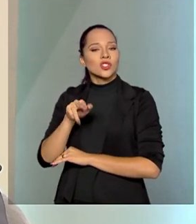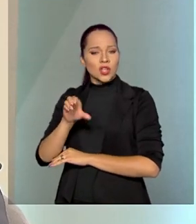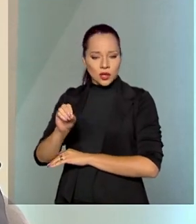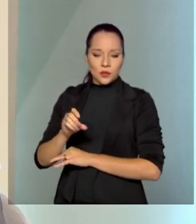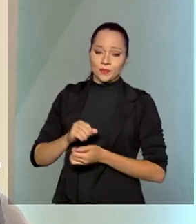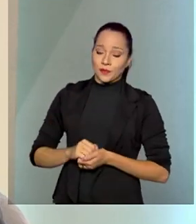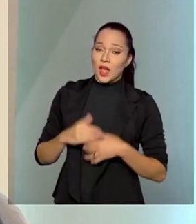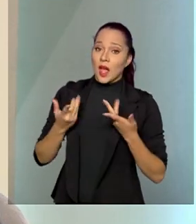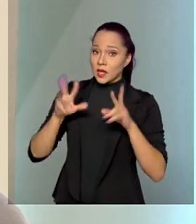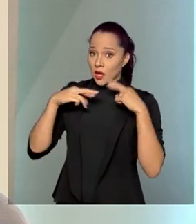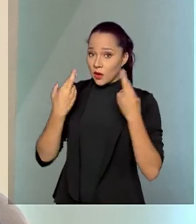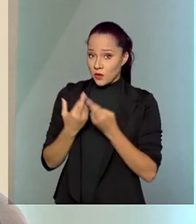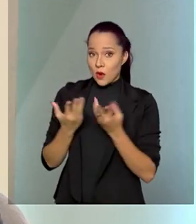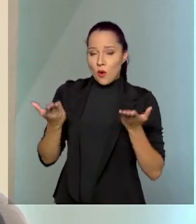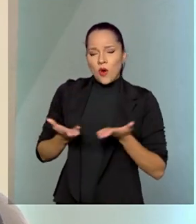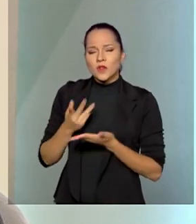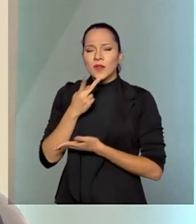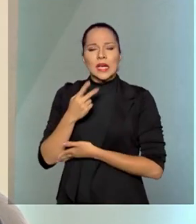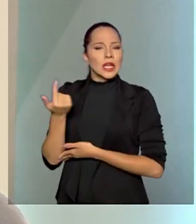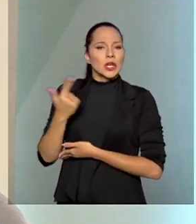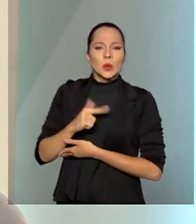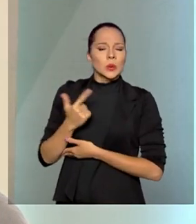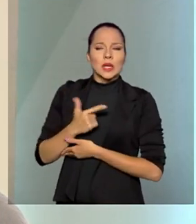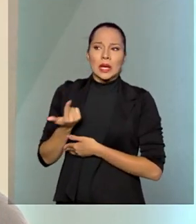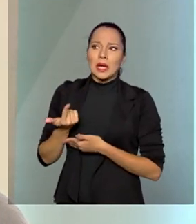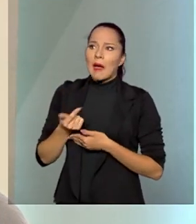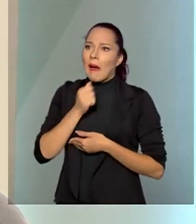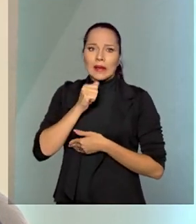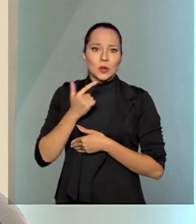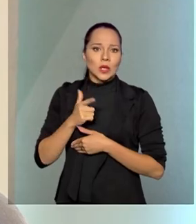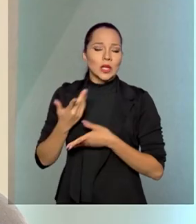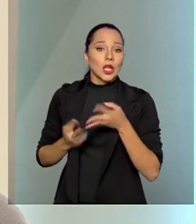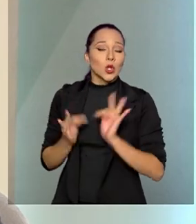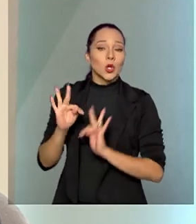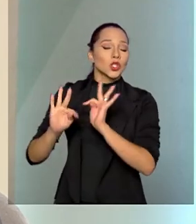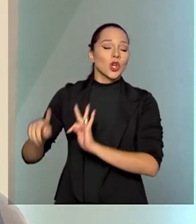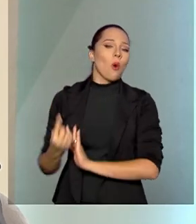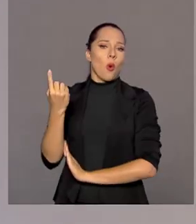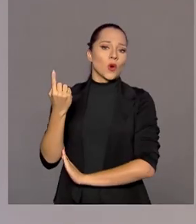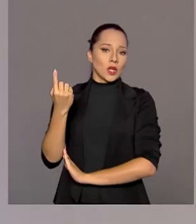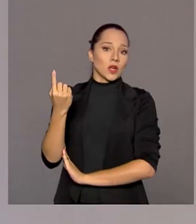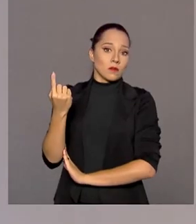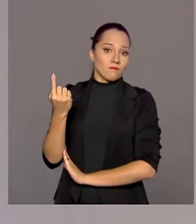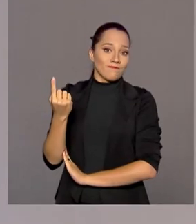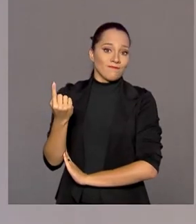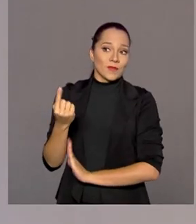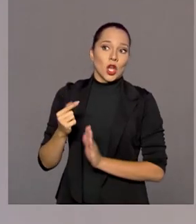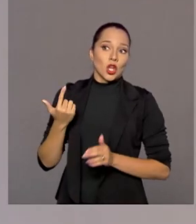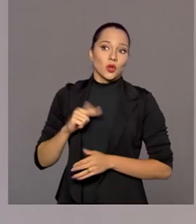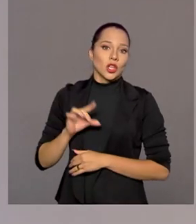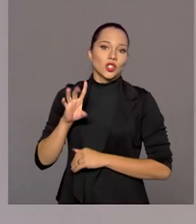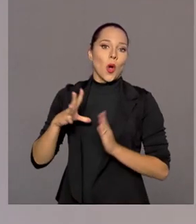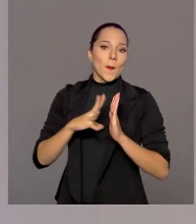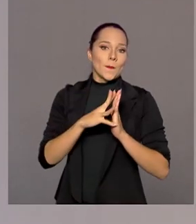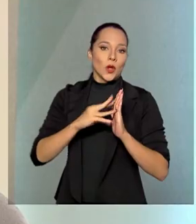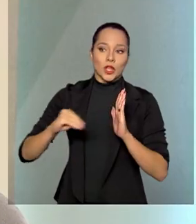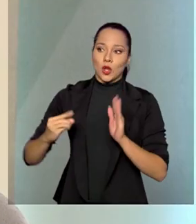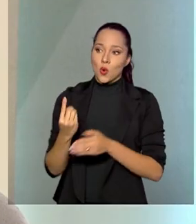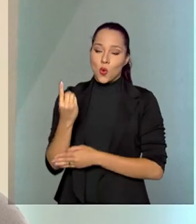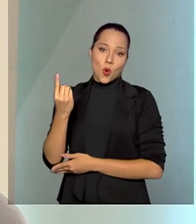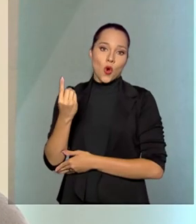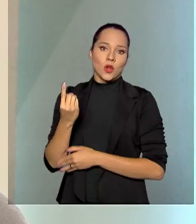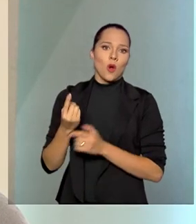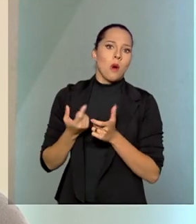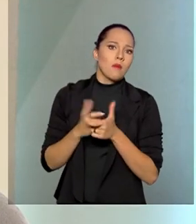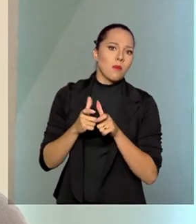reunião, que não existe uma tecnologia única e não existe um modelo único para